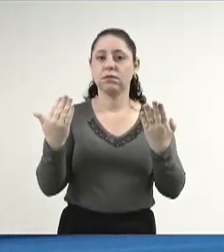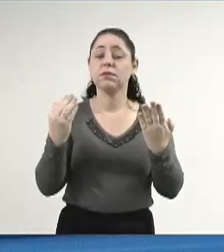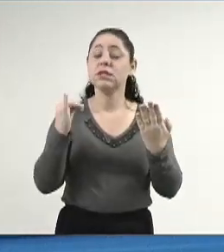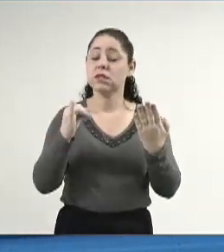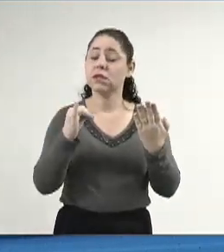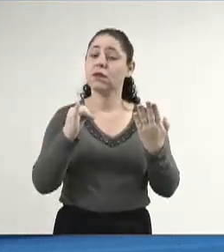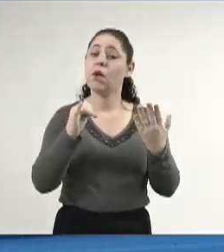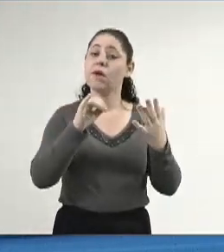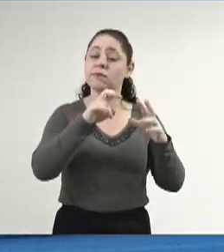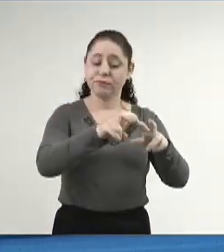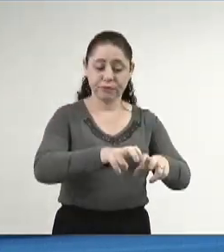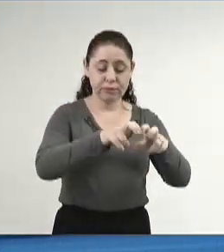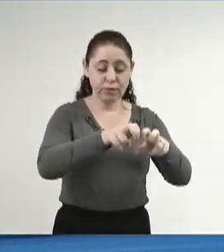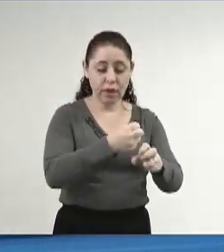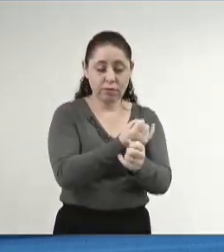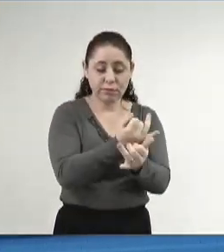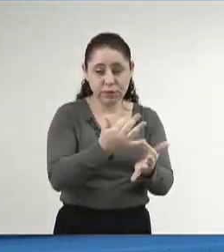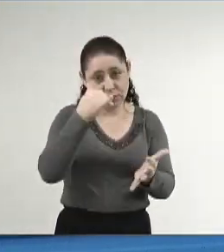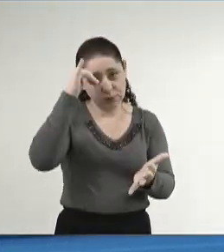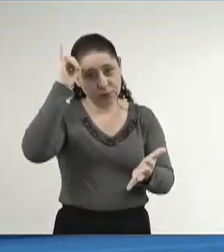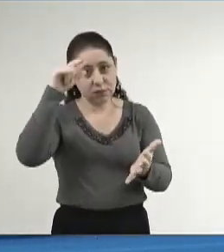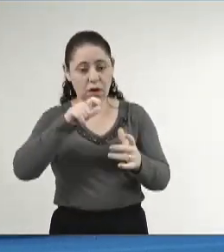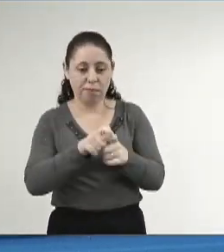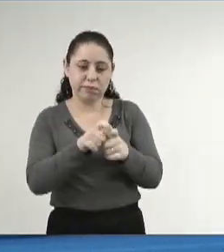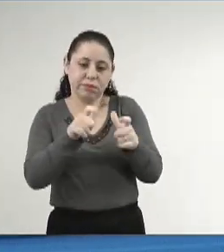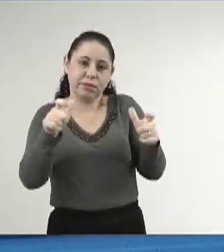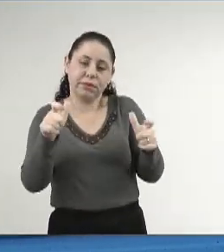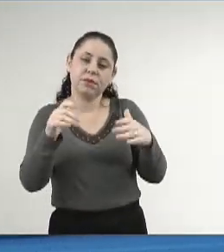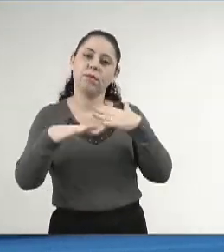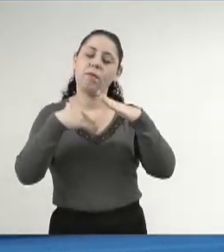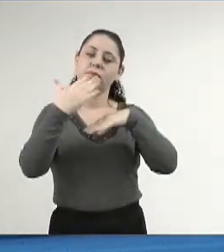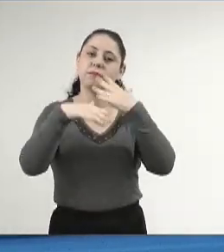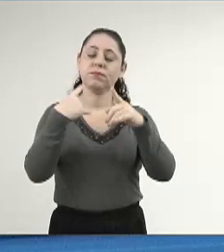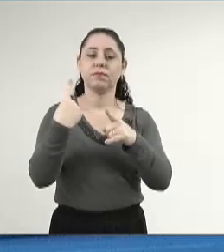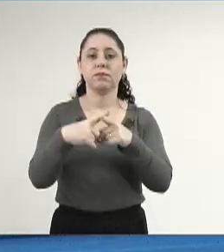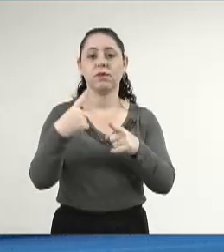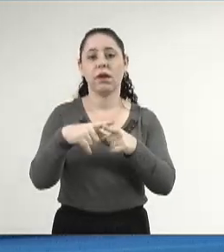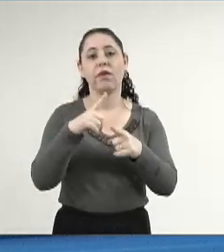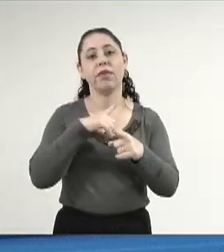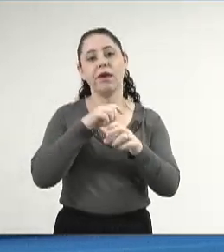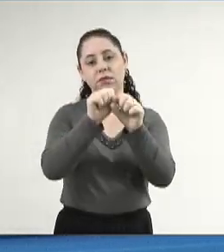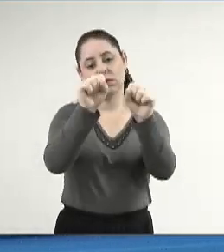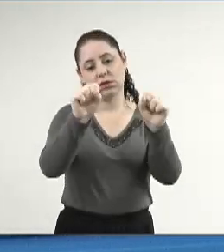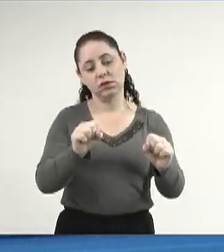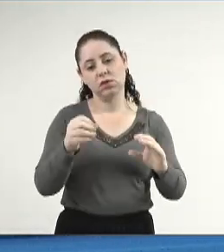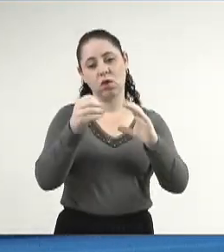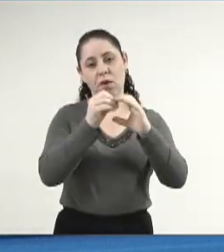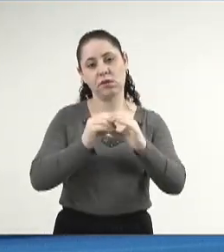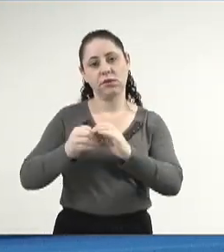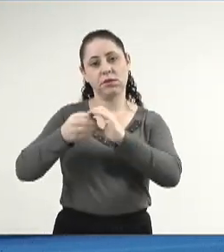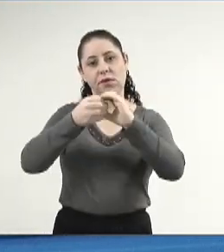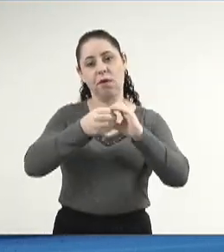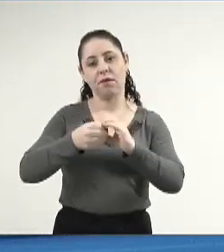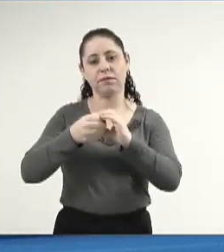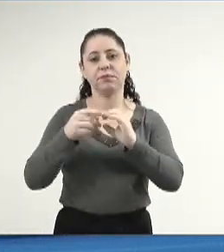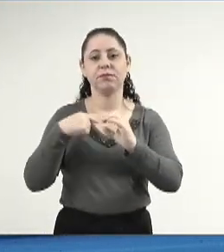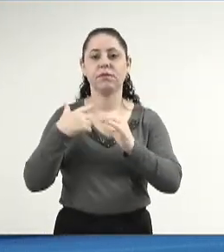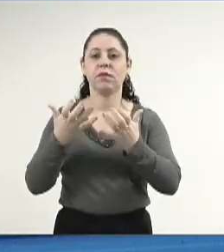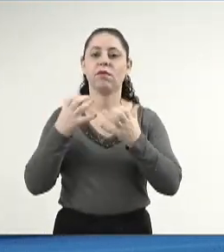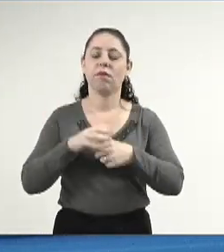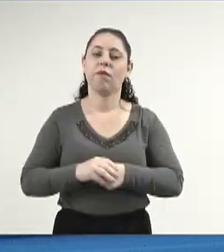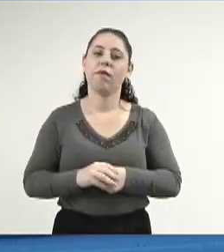agronegócio. E o agronegócio do Brasil, ele cresceu e se desenvolveu graças ao sistema cooperativista. Então, eu quero aqui